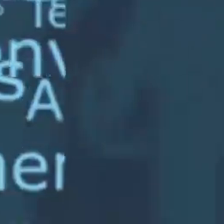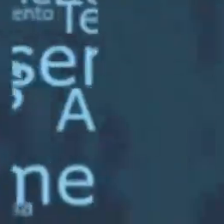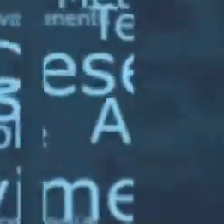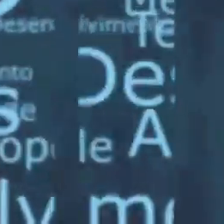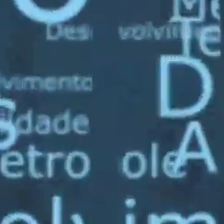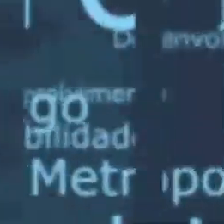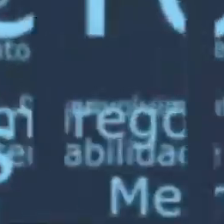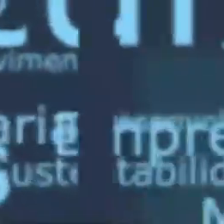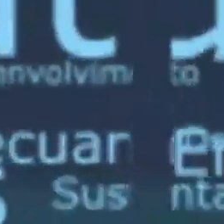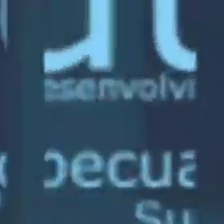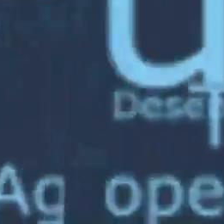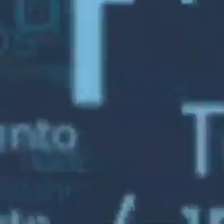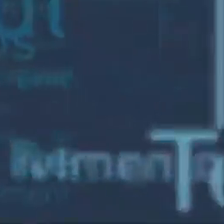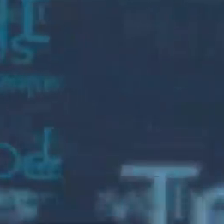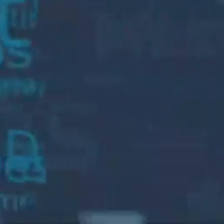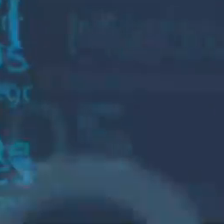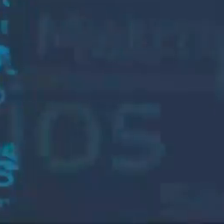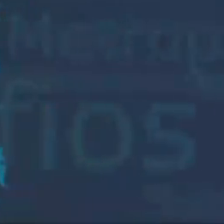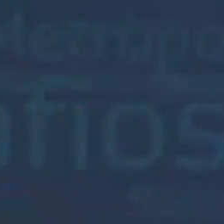gente!